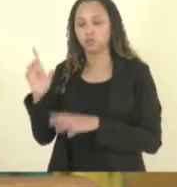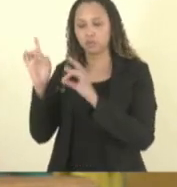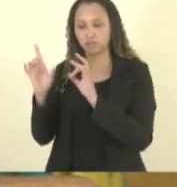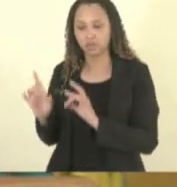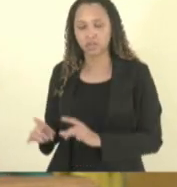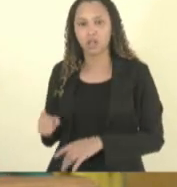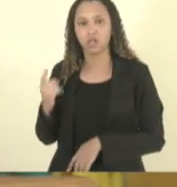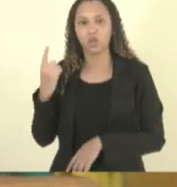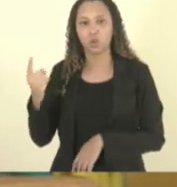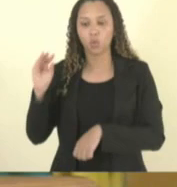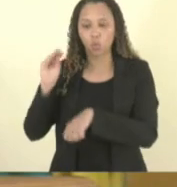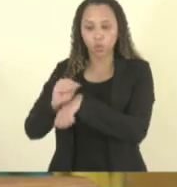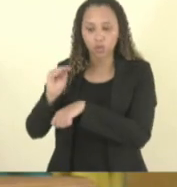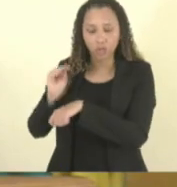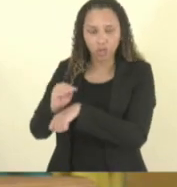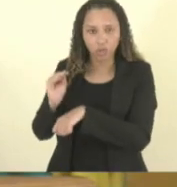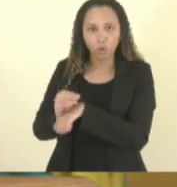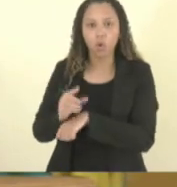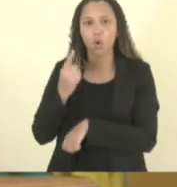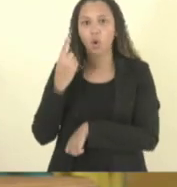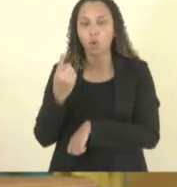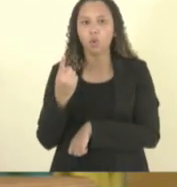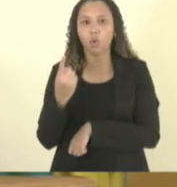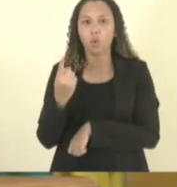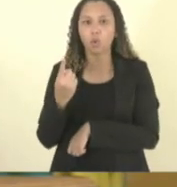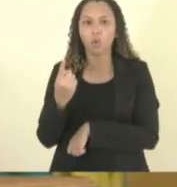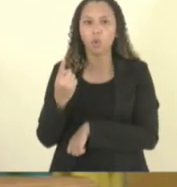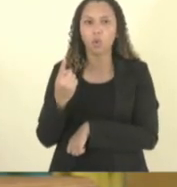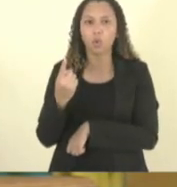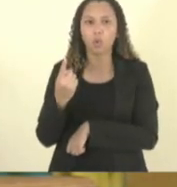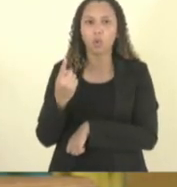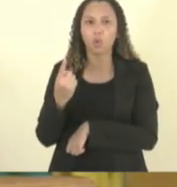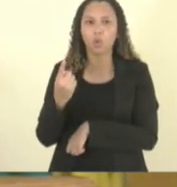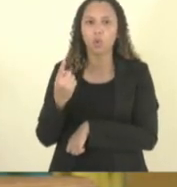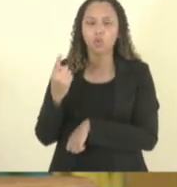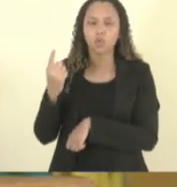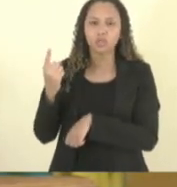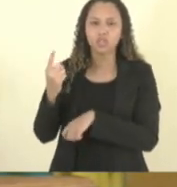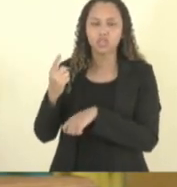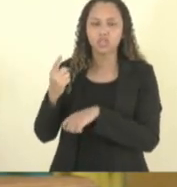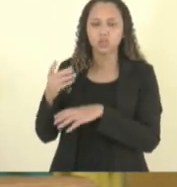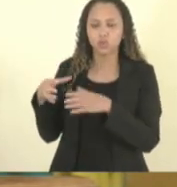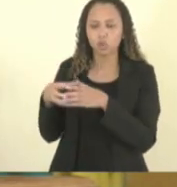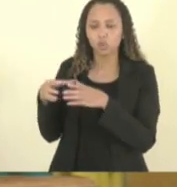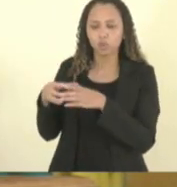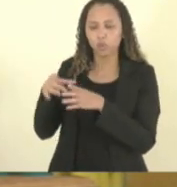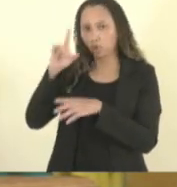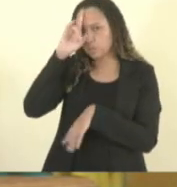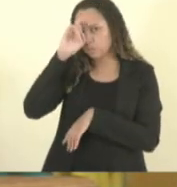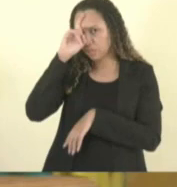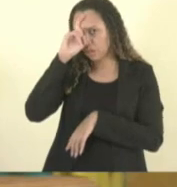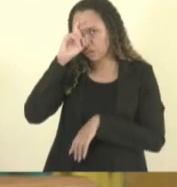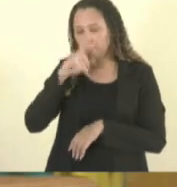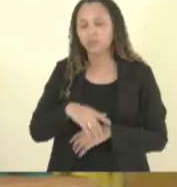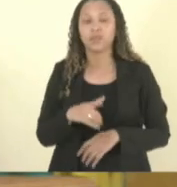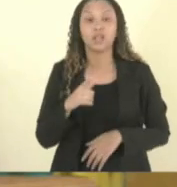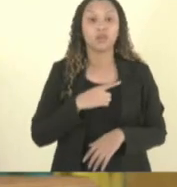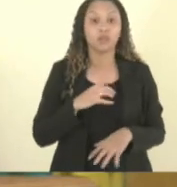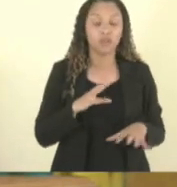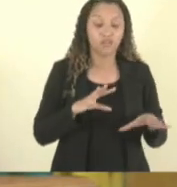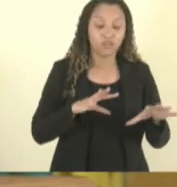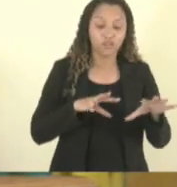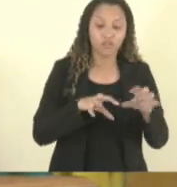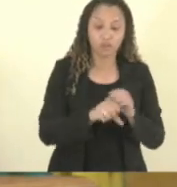uma de cuidador uma de classe hospitalar né então a gente tem toda formação somos